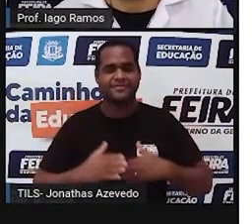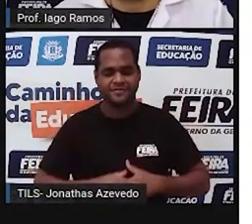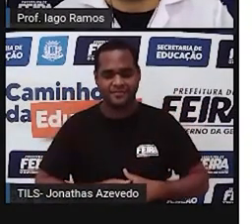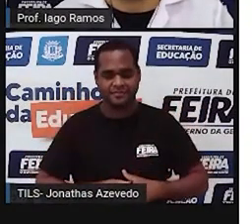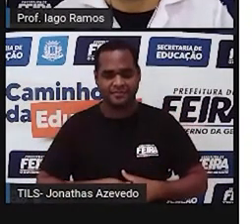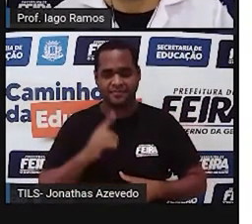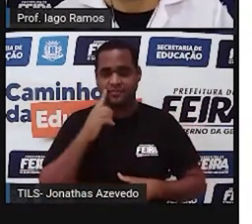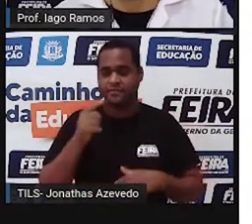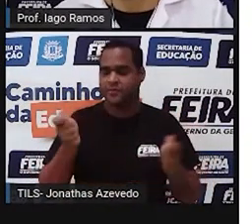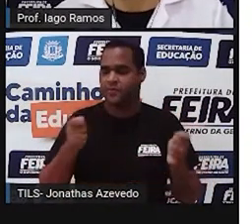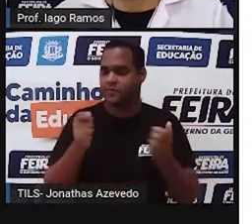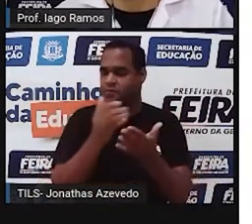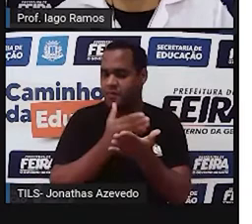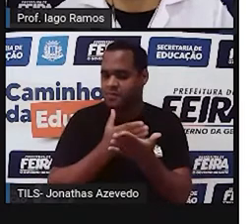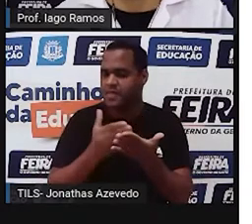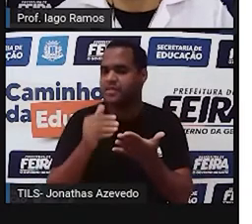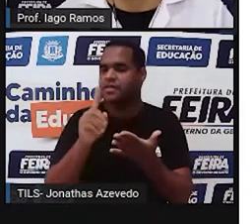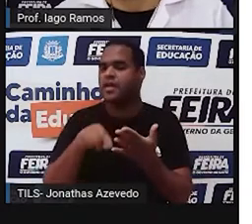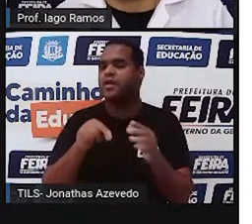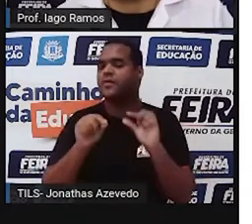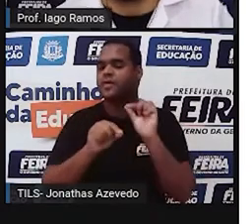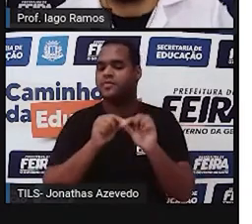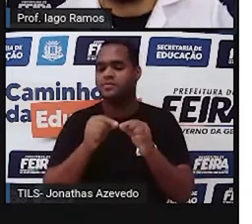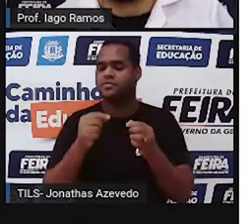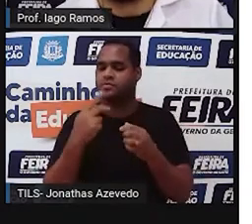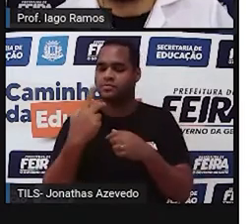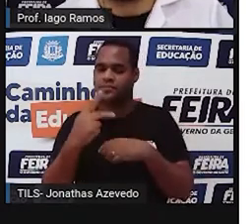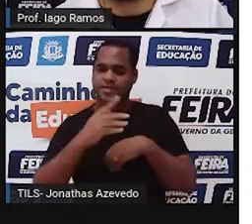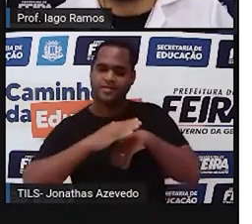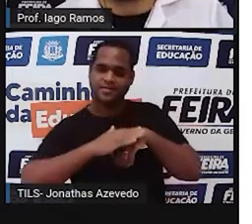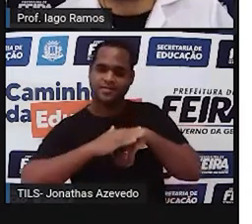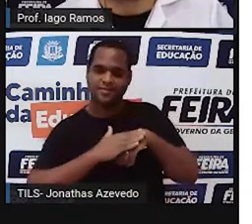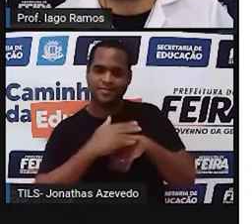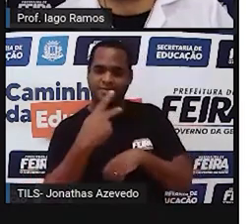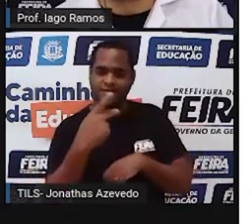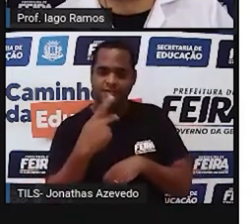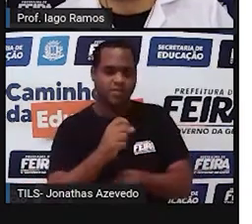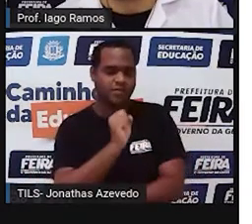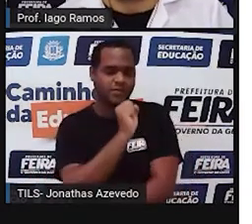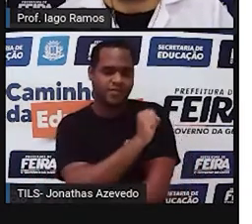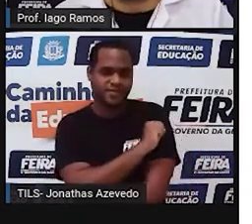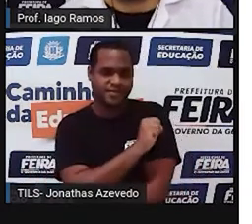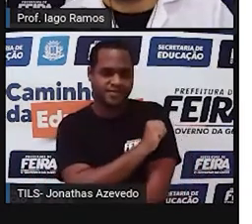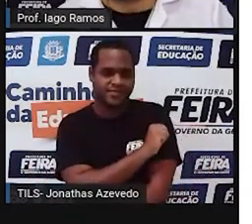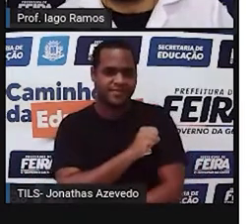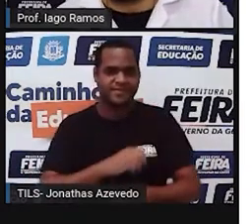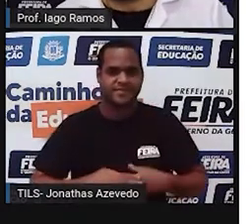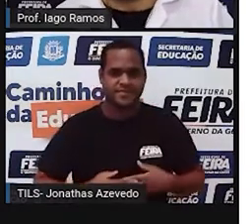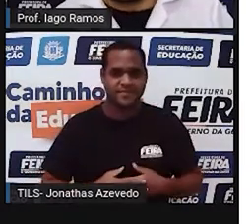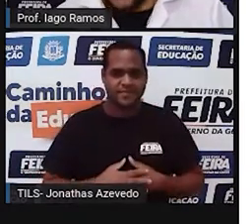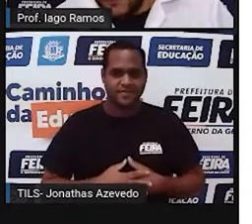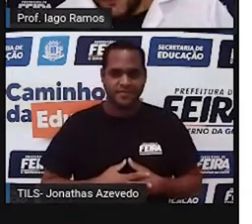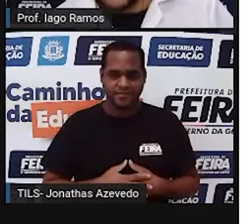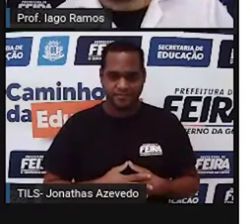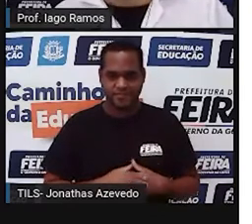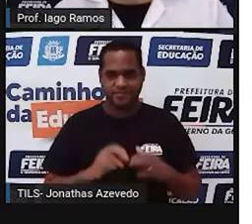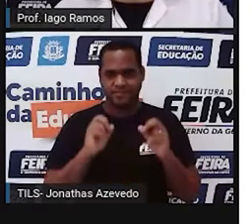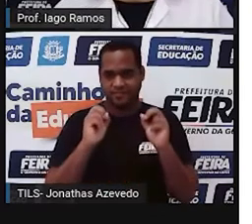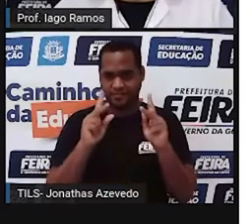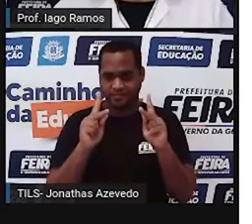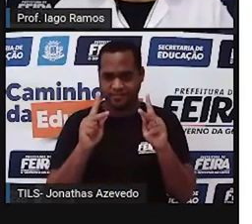já começa, porque essa aula é para você que é estudante do oitavo ano, tá bom?